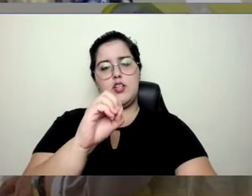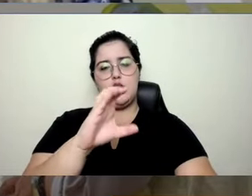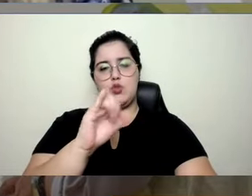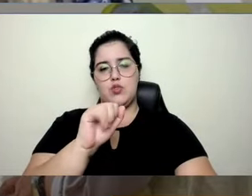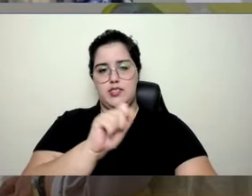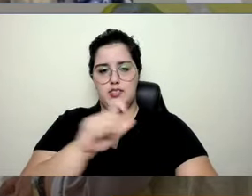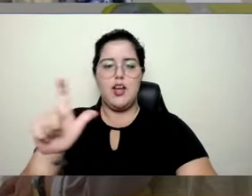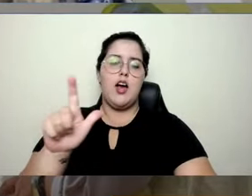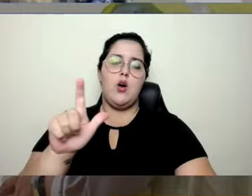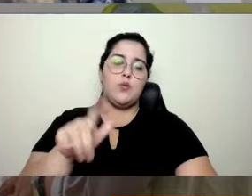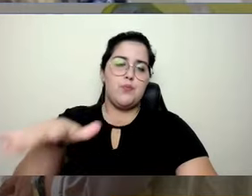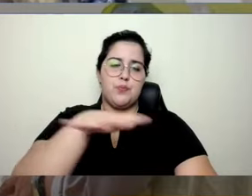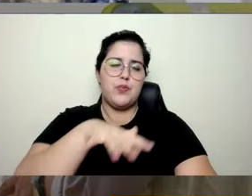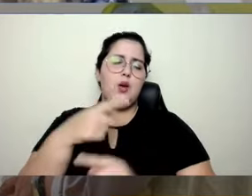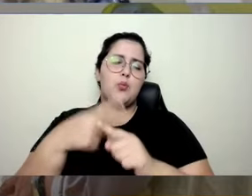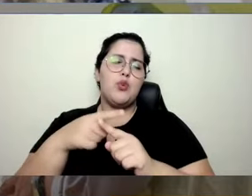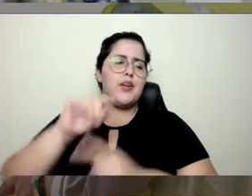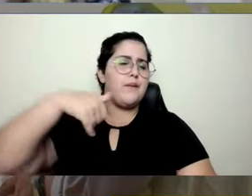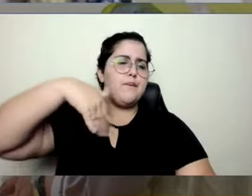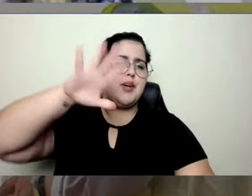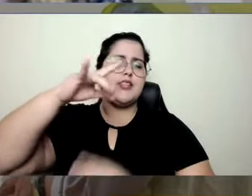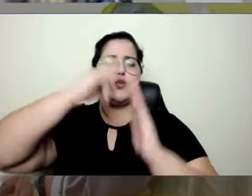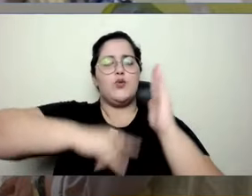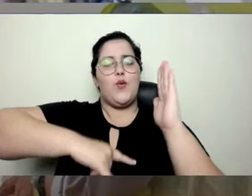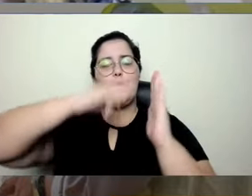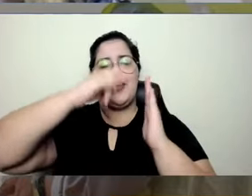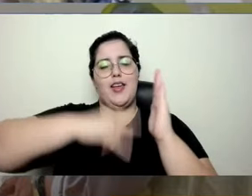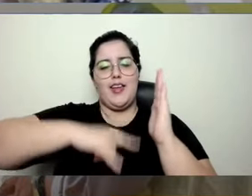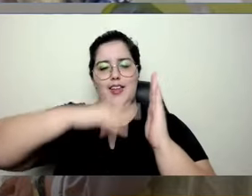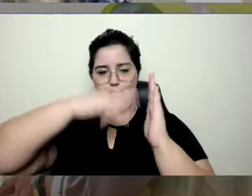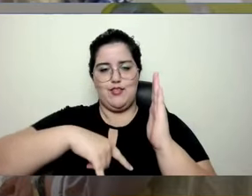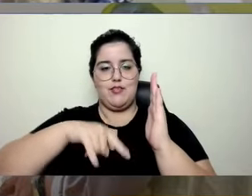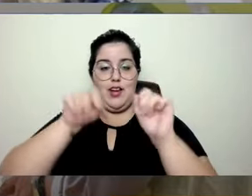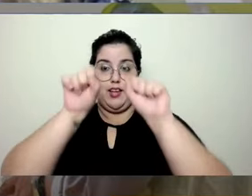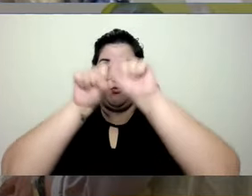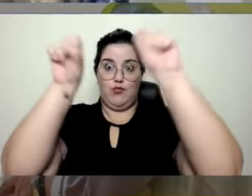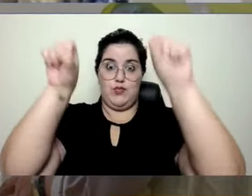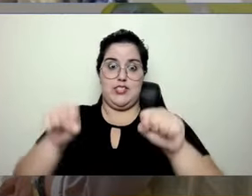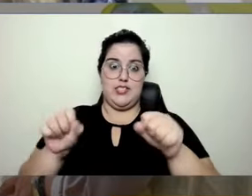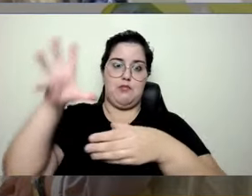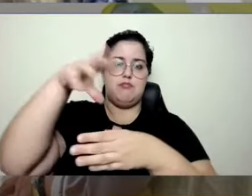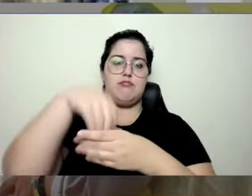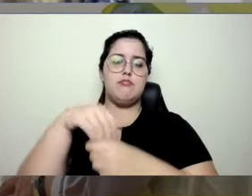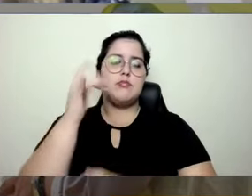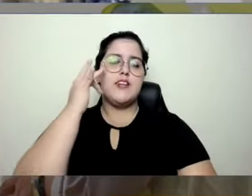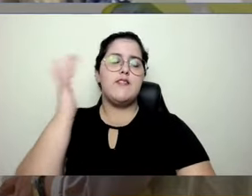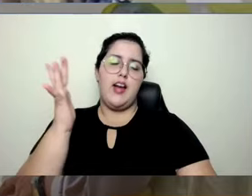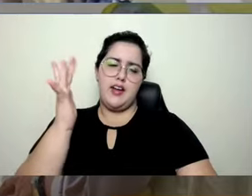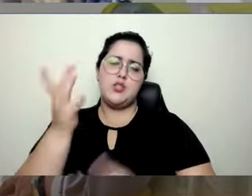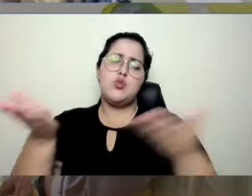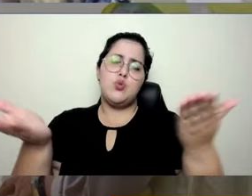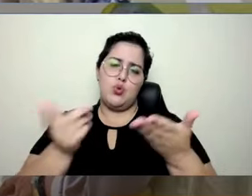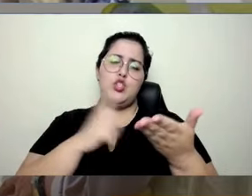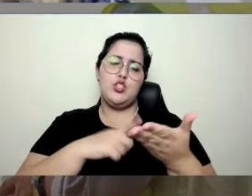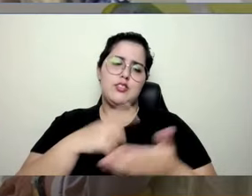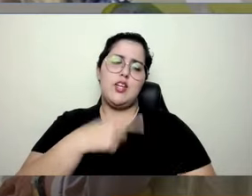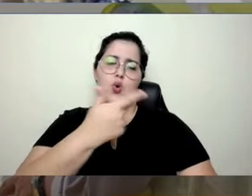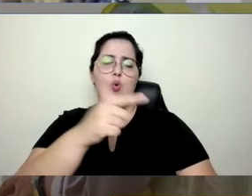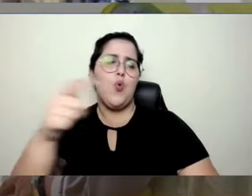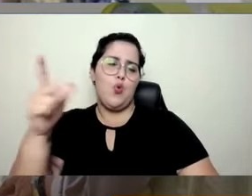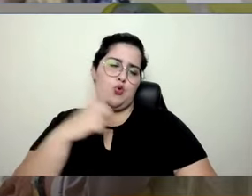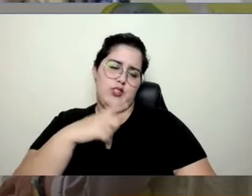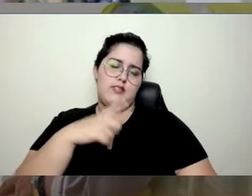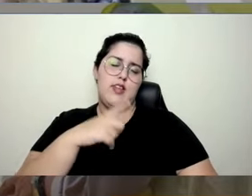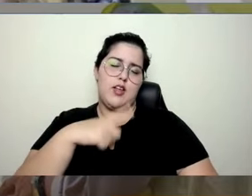documentação. Os controles de documentação. Lógico que hoje já existem diversos outros controles nas empresas.